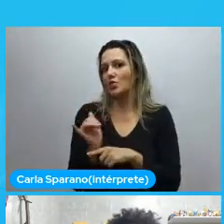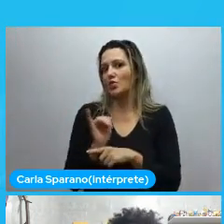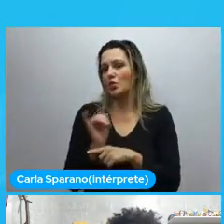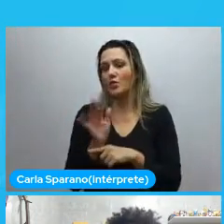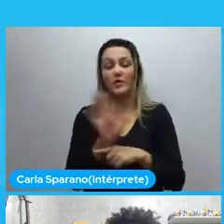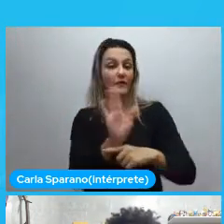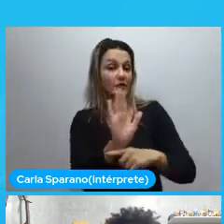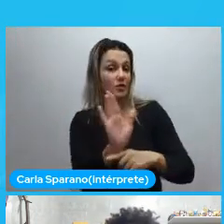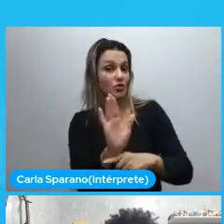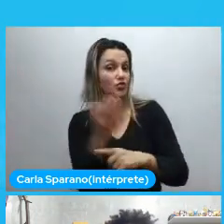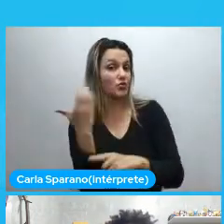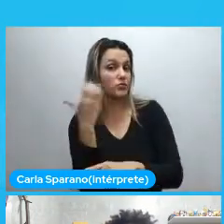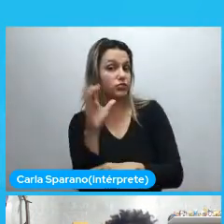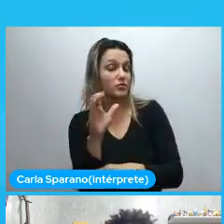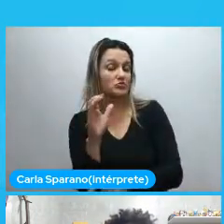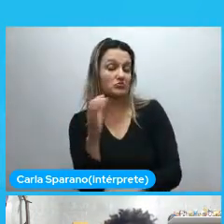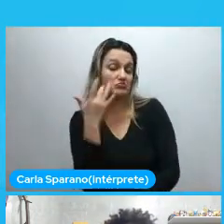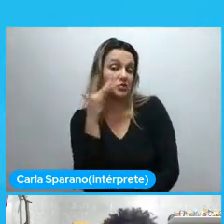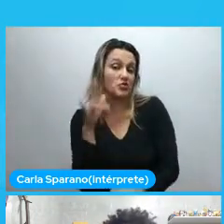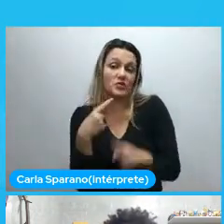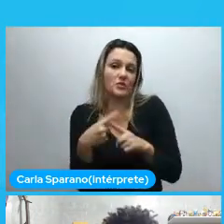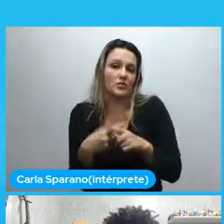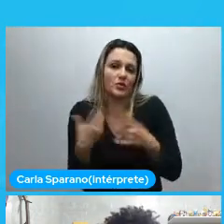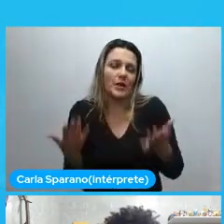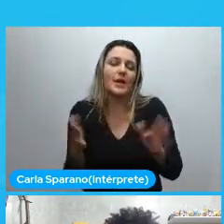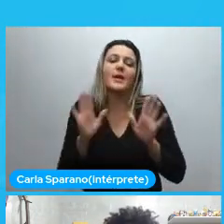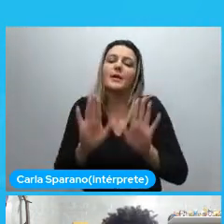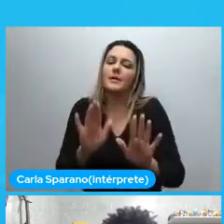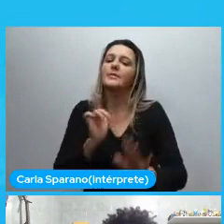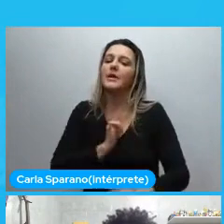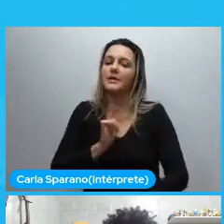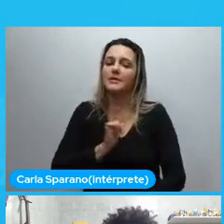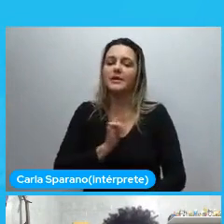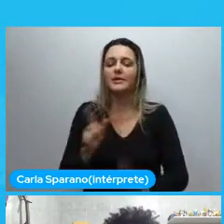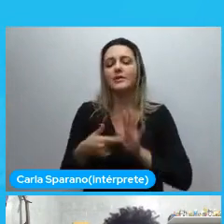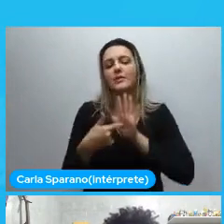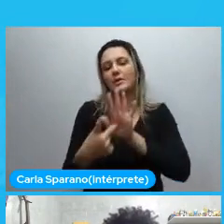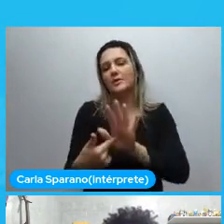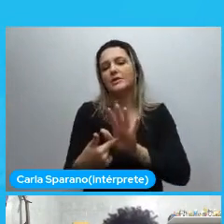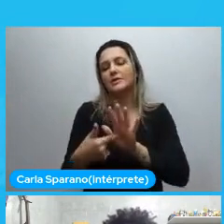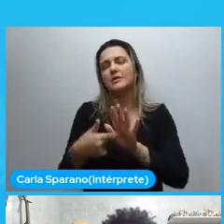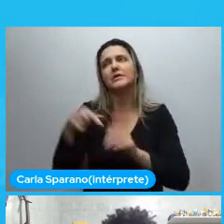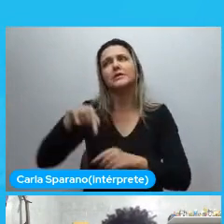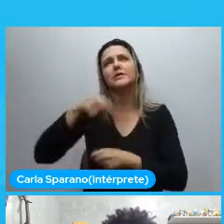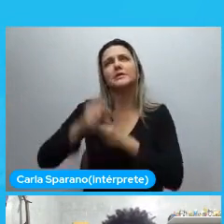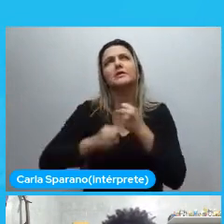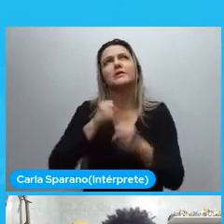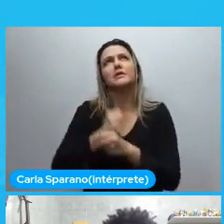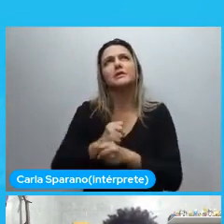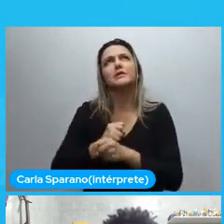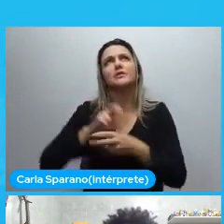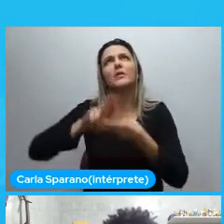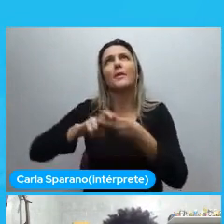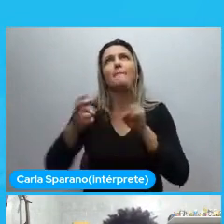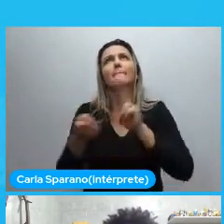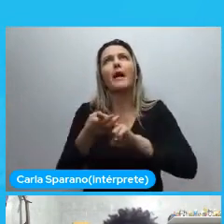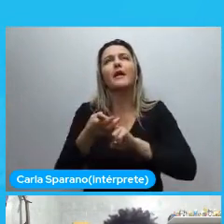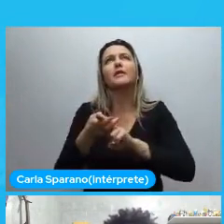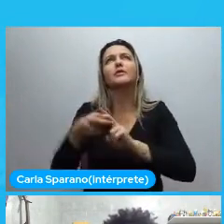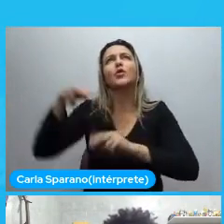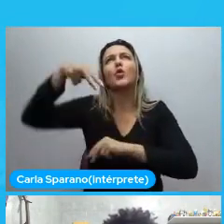porquê. Mas não tem os vídeos no YouTube. Mas tem essa mesma. Eu apresentei ela. Esse ano. Na Python Nordeste. Que foi.